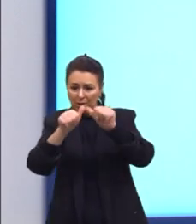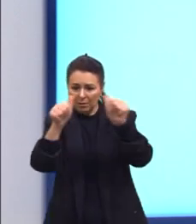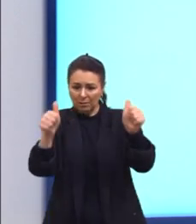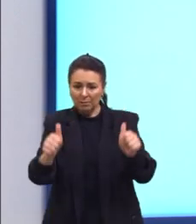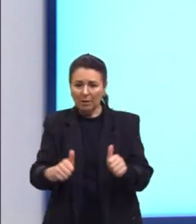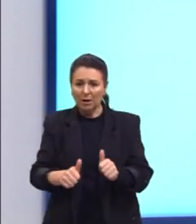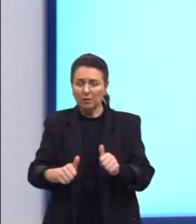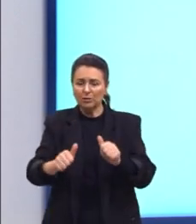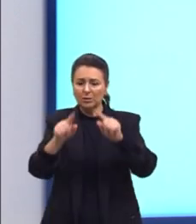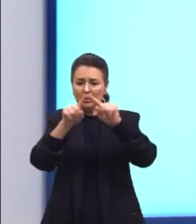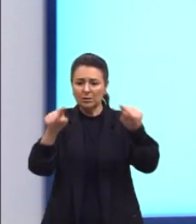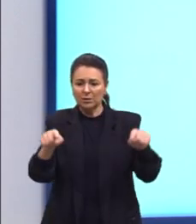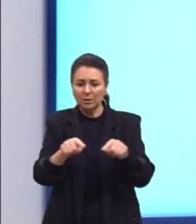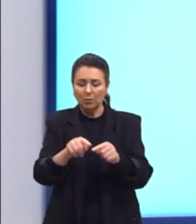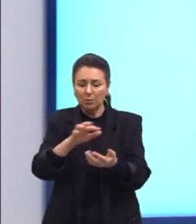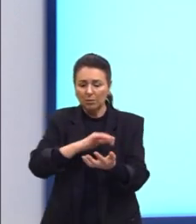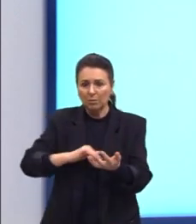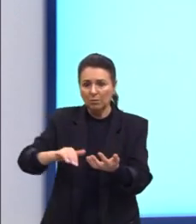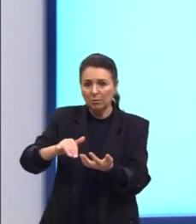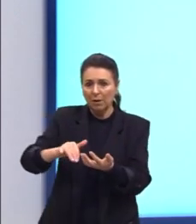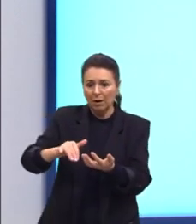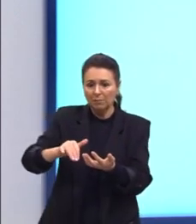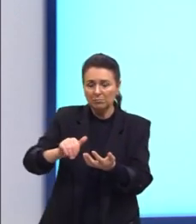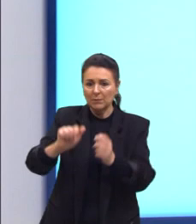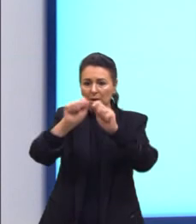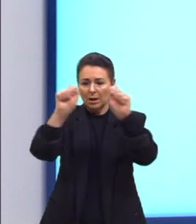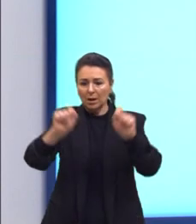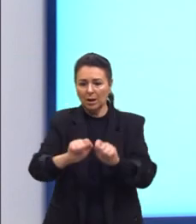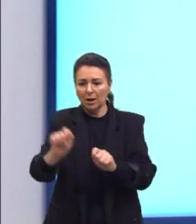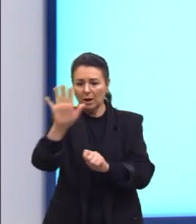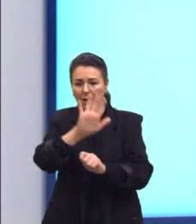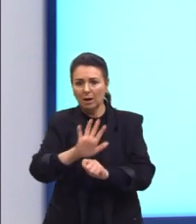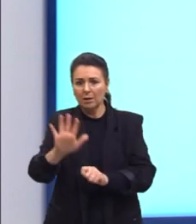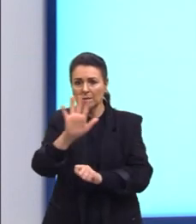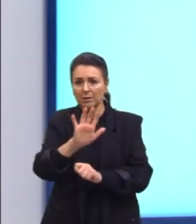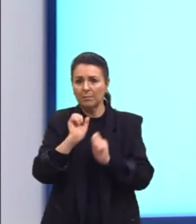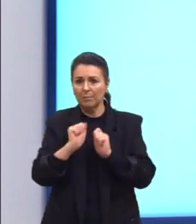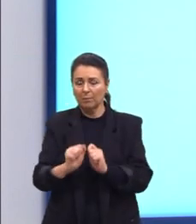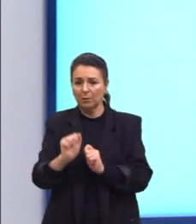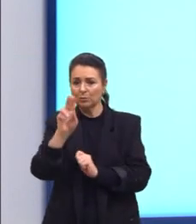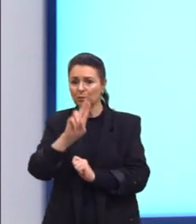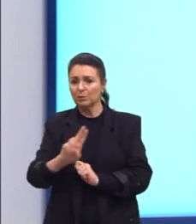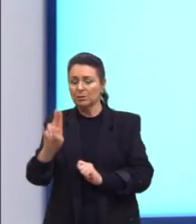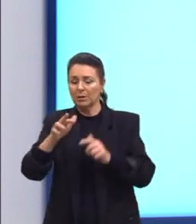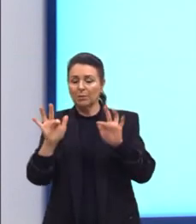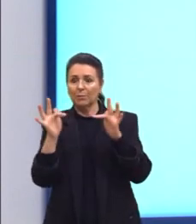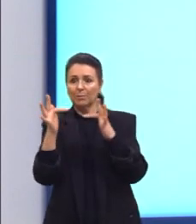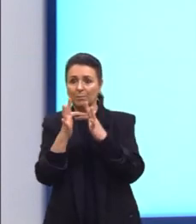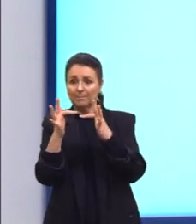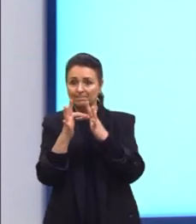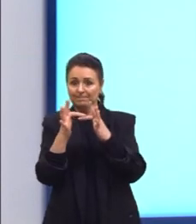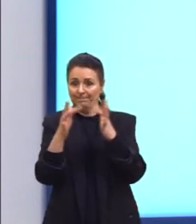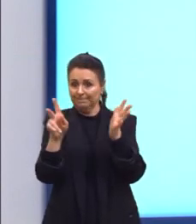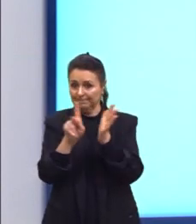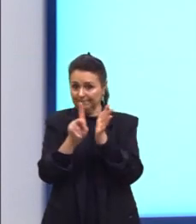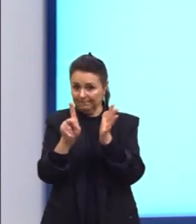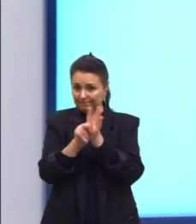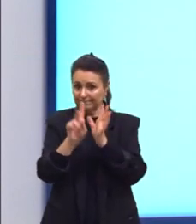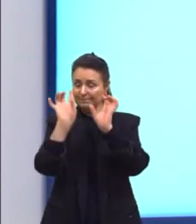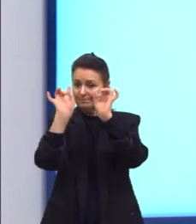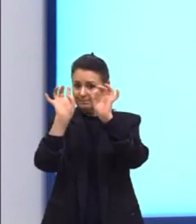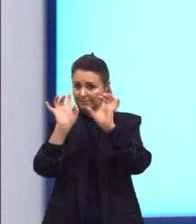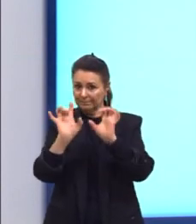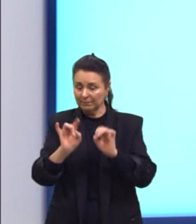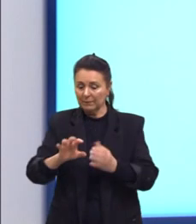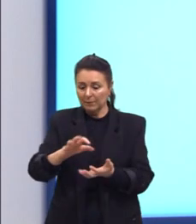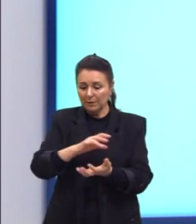calcular a área dela. Então, nós podemos utilizar uma fórmula específica para calcular